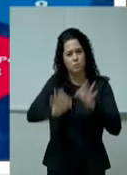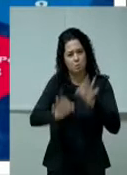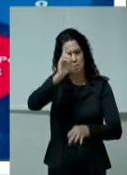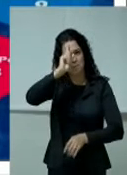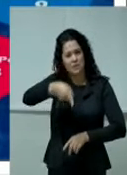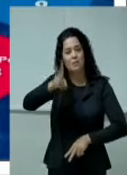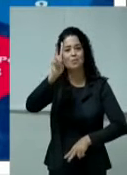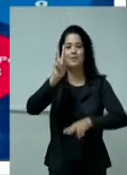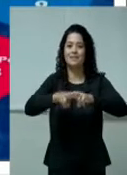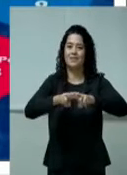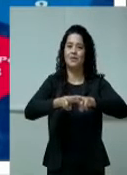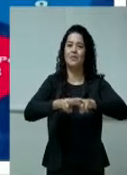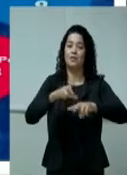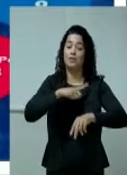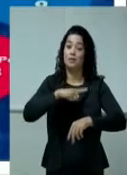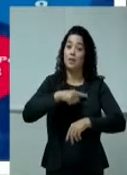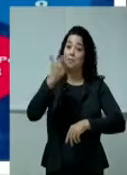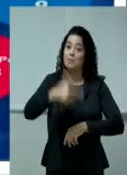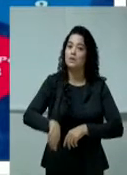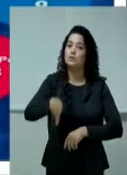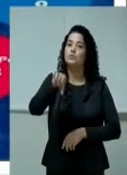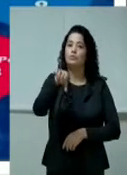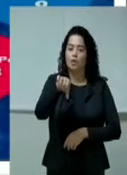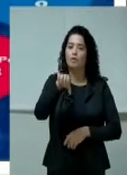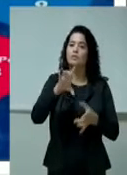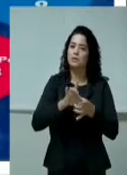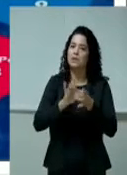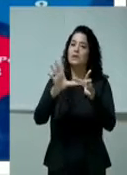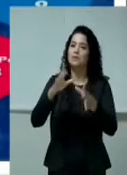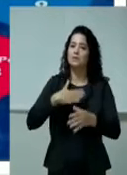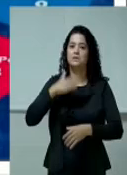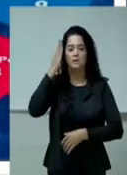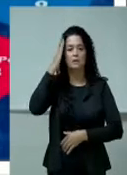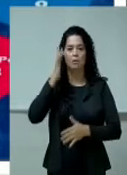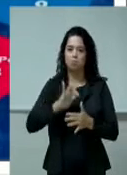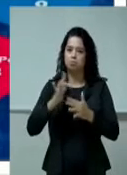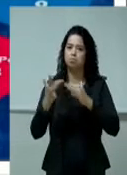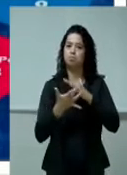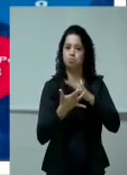9. Claro, a gente não tem essa liberdade de saber quem é. Eu peguei pela rede social.